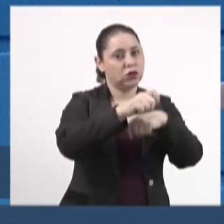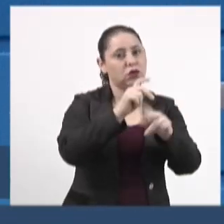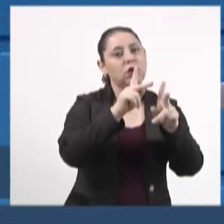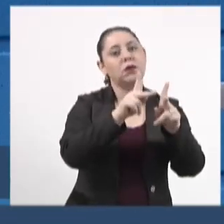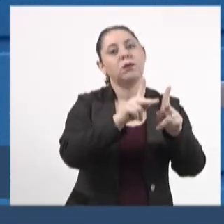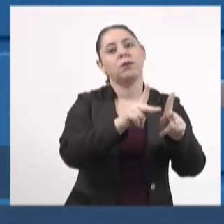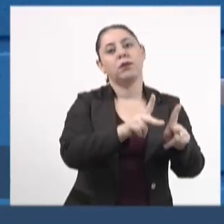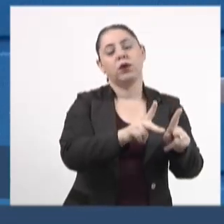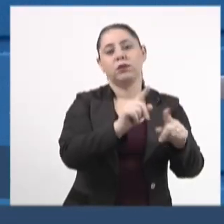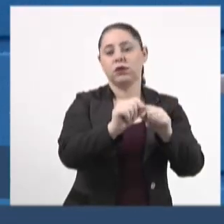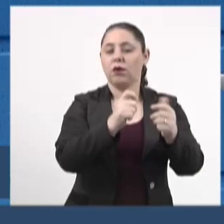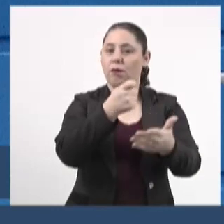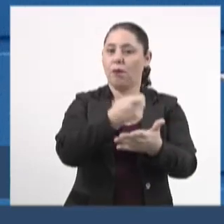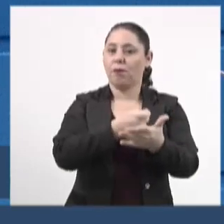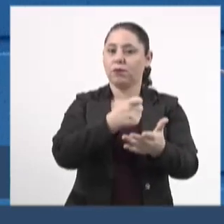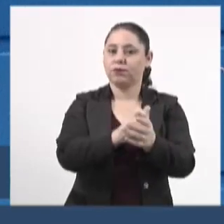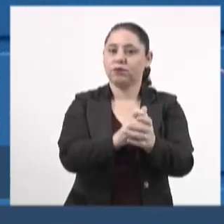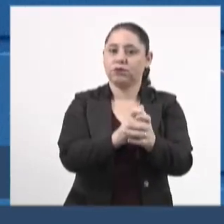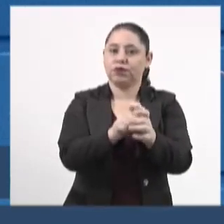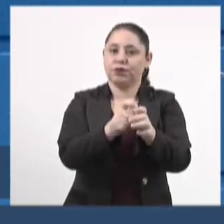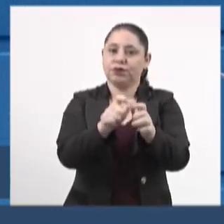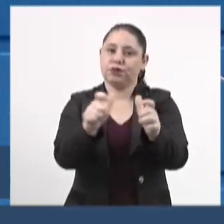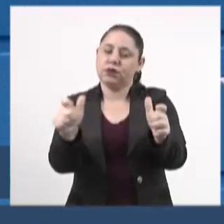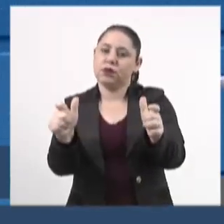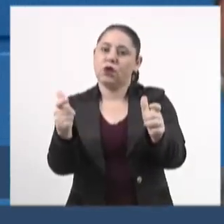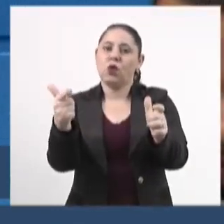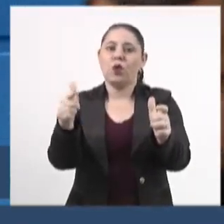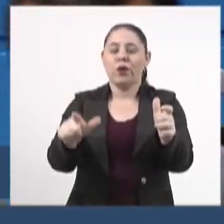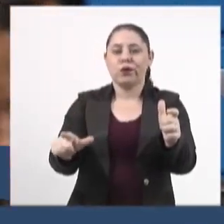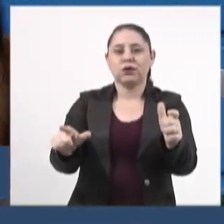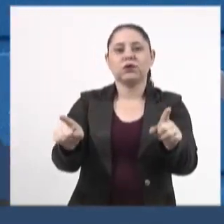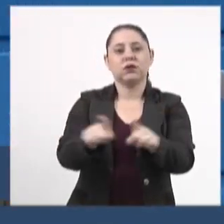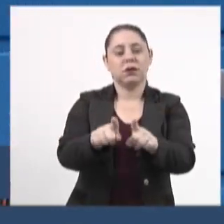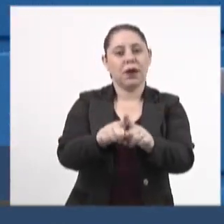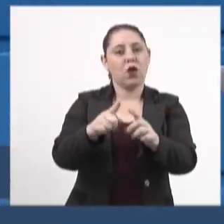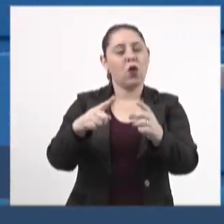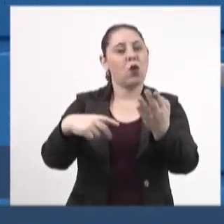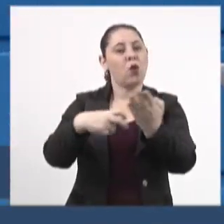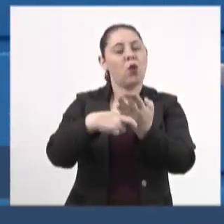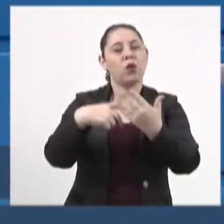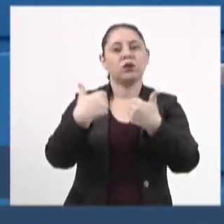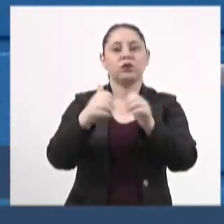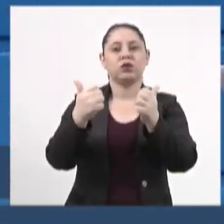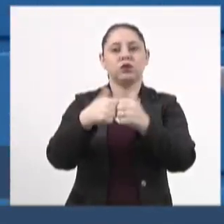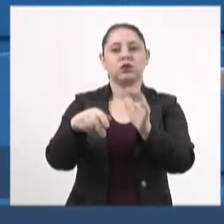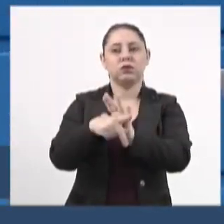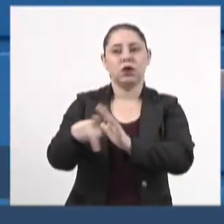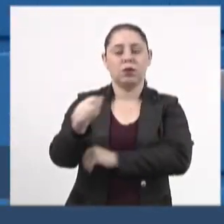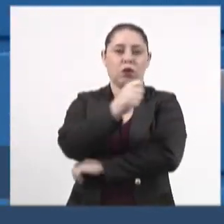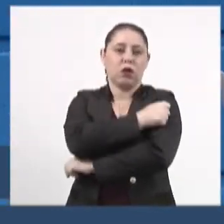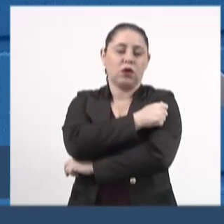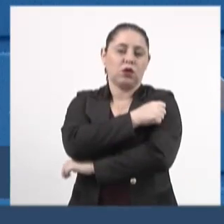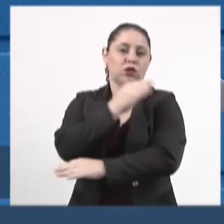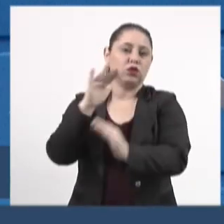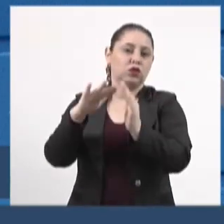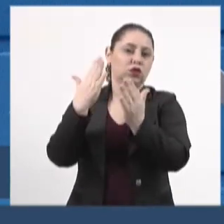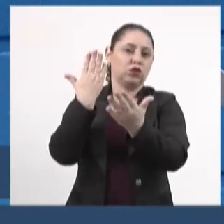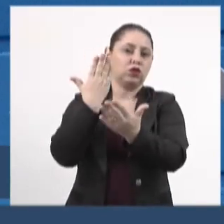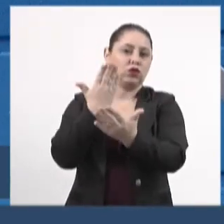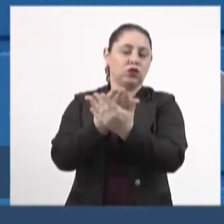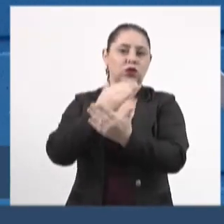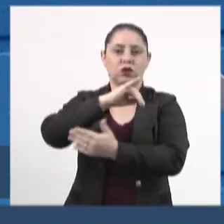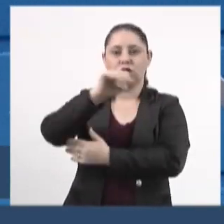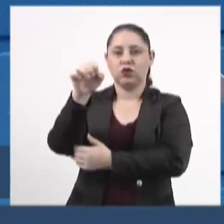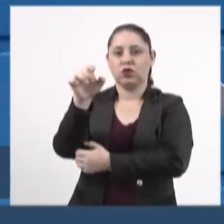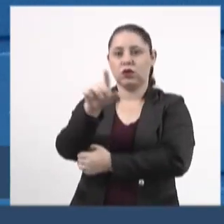públicos, para garantir a ampliação em mais uma linha do transporte escolar para os alunos que estudam na extensão